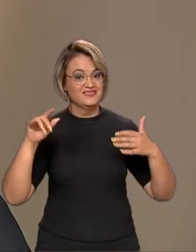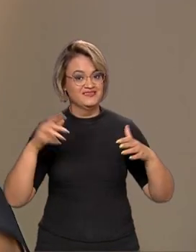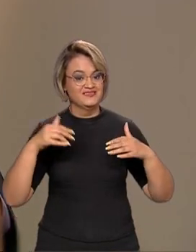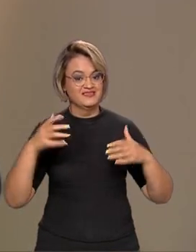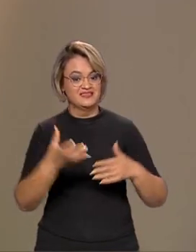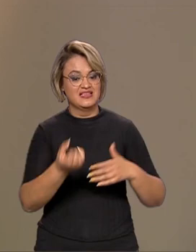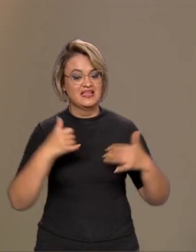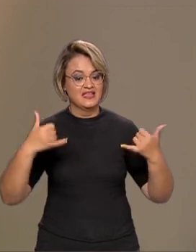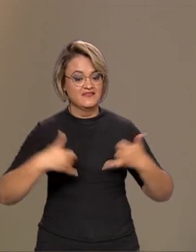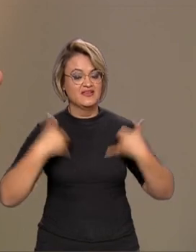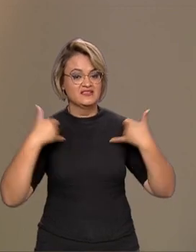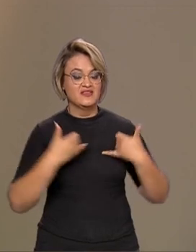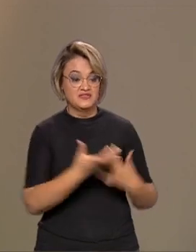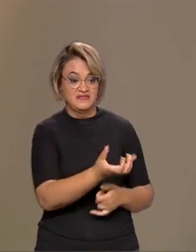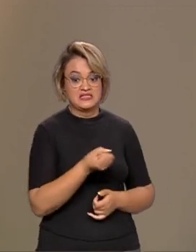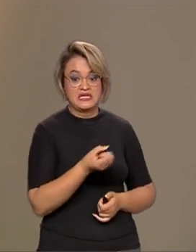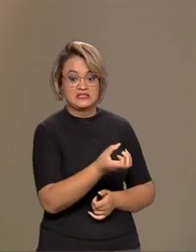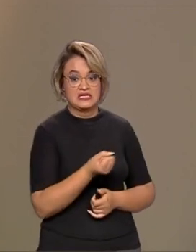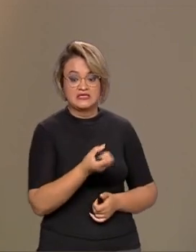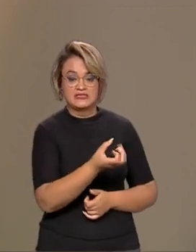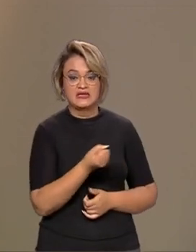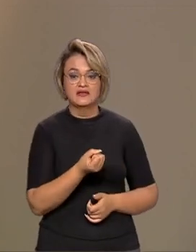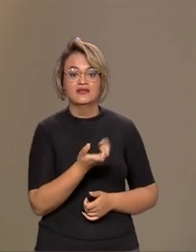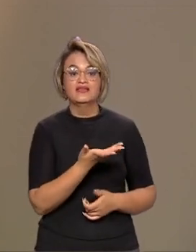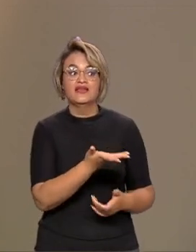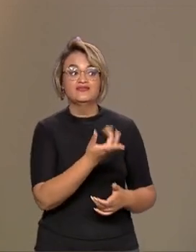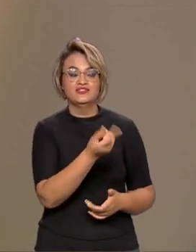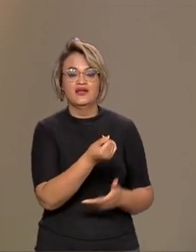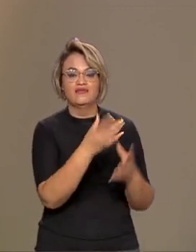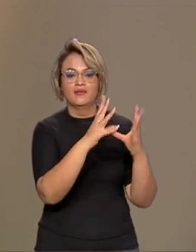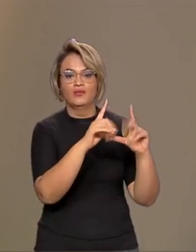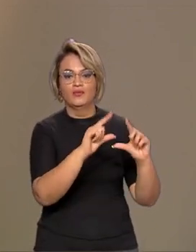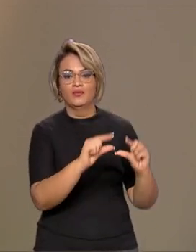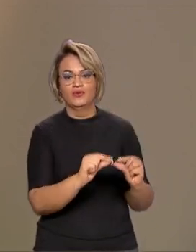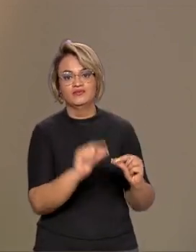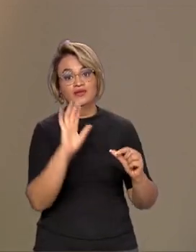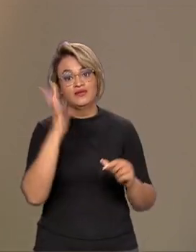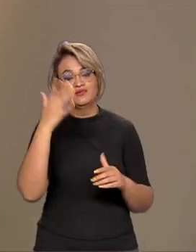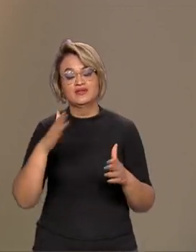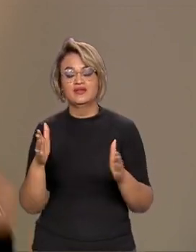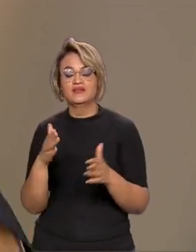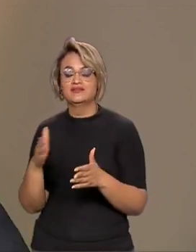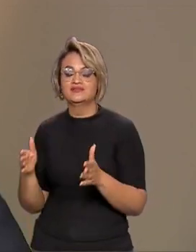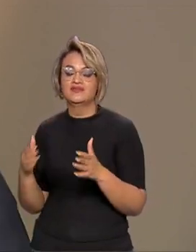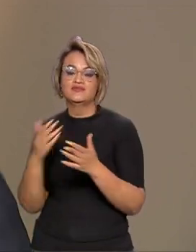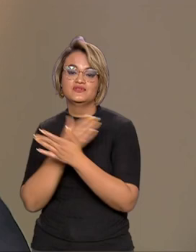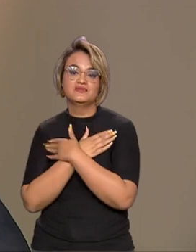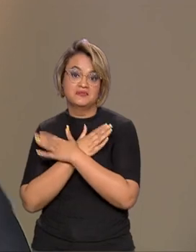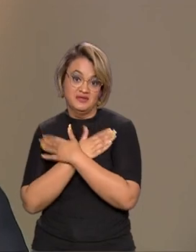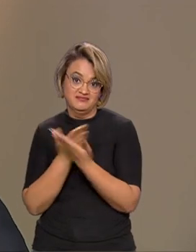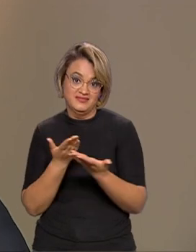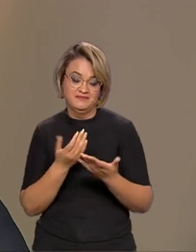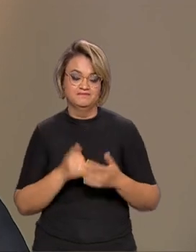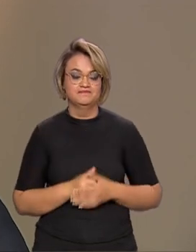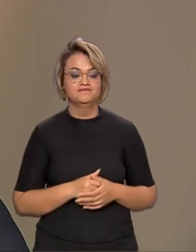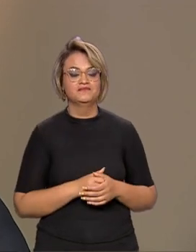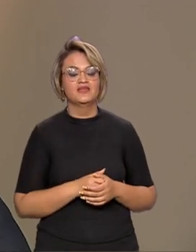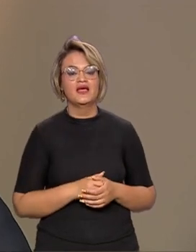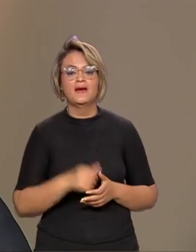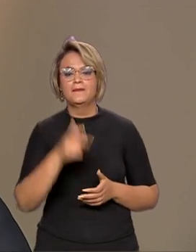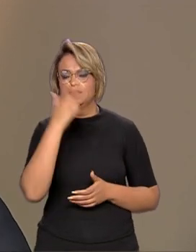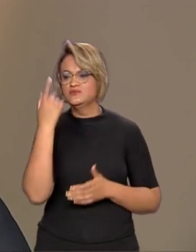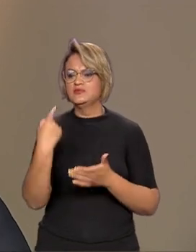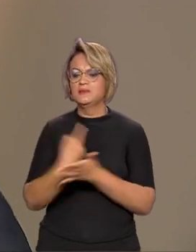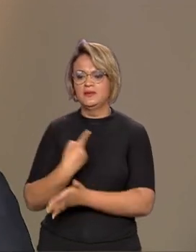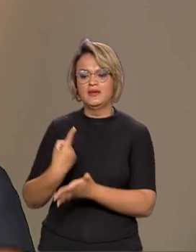você vai enfraquecendo a sua proteção no momento do inforporo para desemprego. Eu quero aproveitar que eu tenho sido cobrado nas minhas